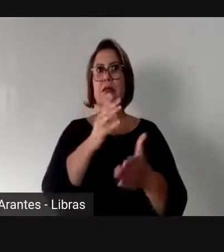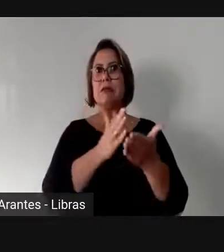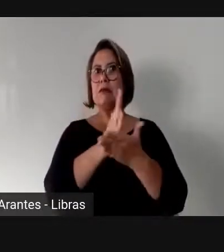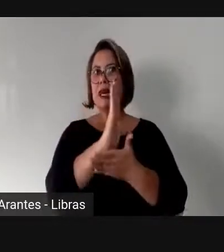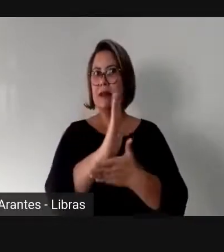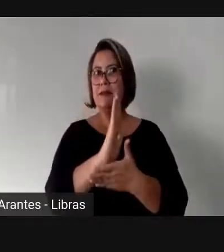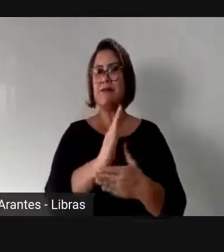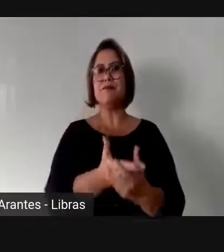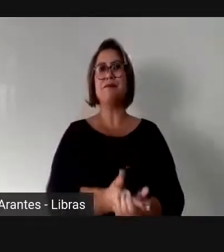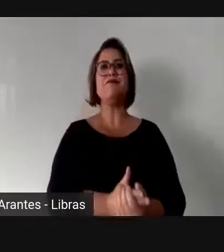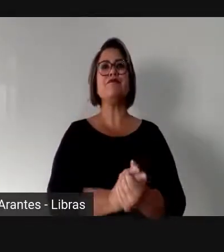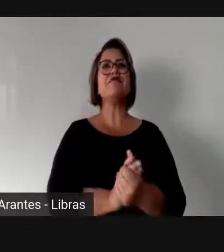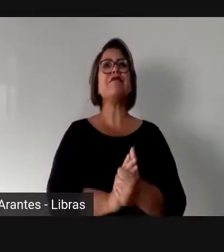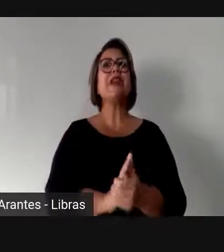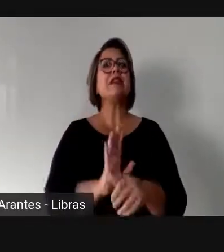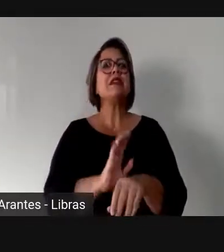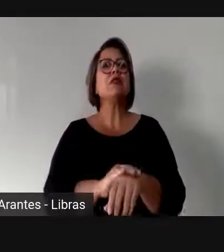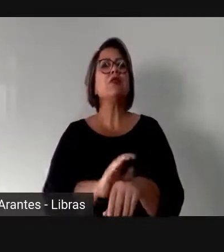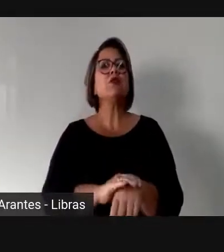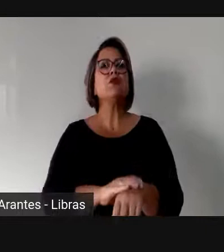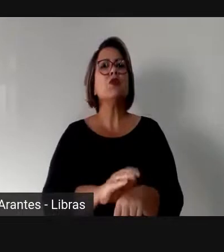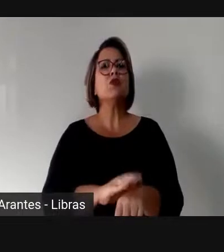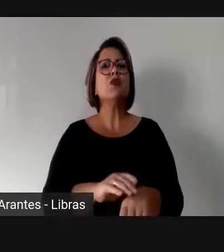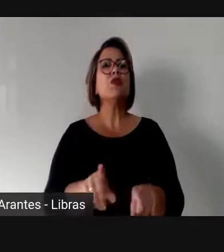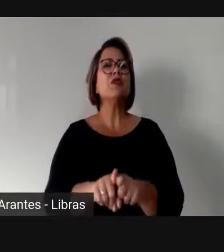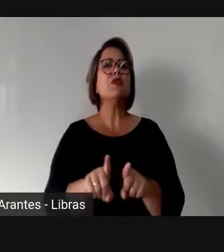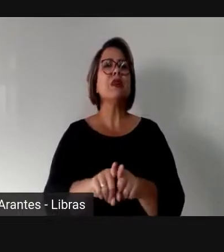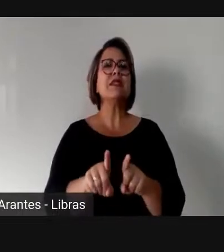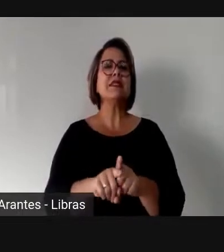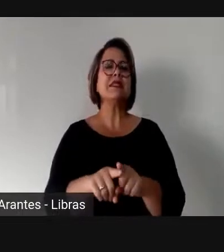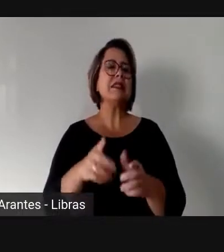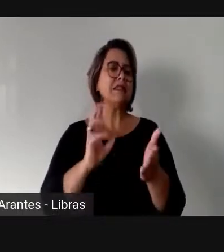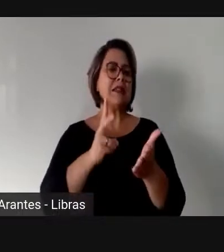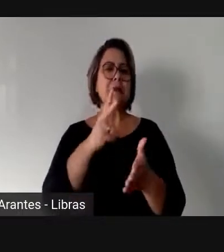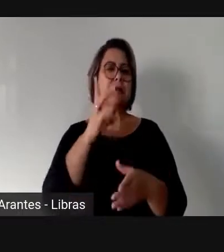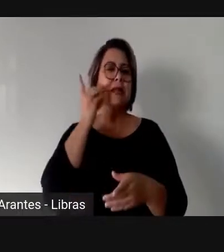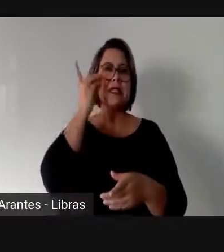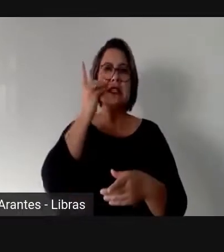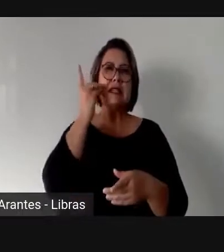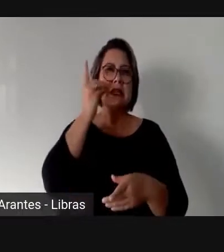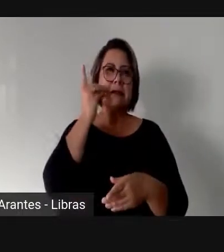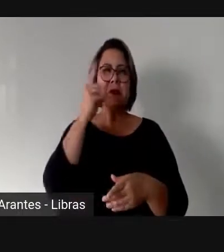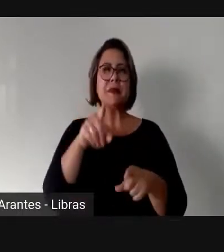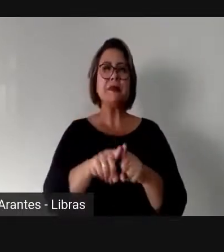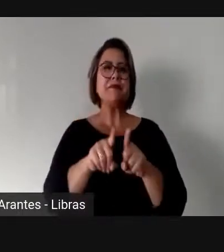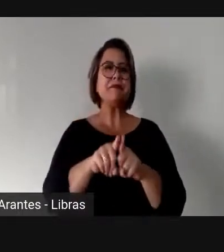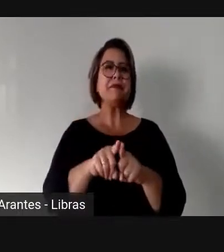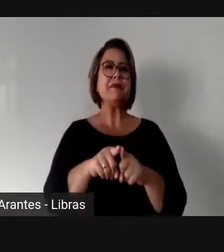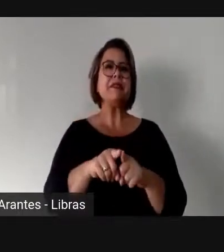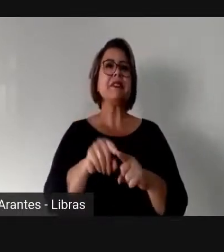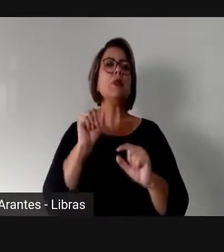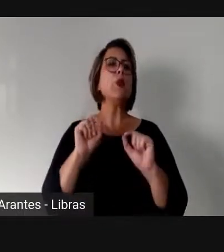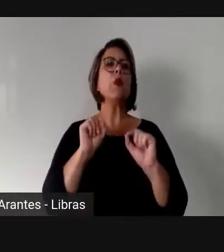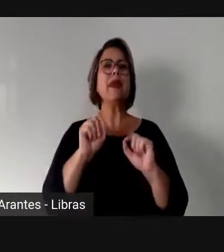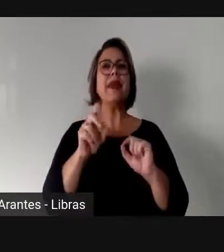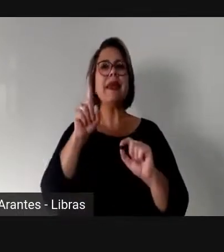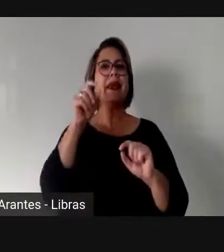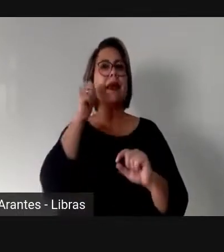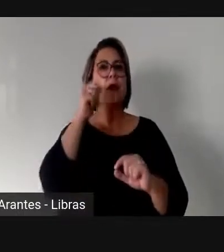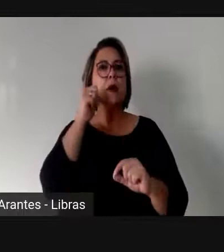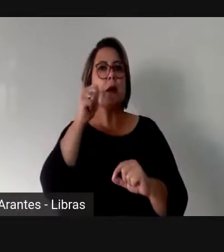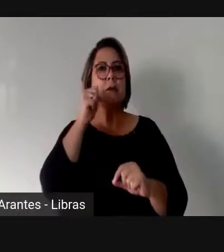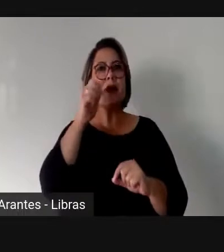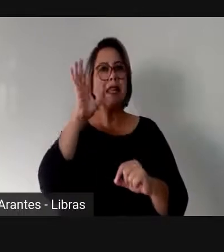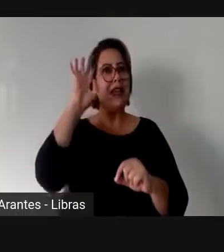e as eleições, ser uma deputada federal, estadual ou uma vereadora, é discutir mulheres nos espaços de poder e decisão.